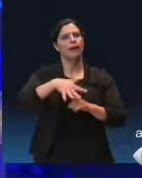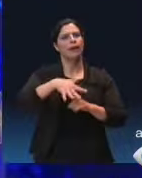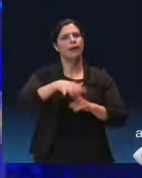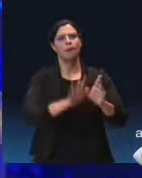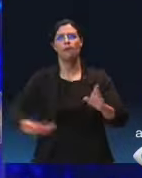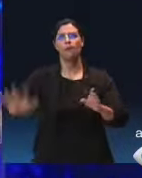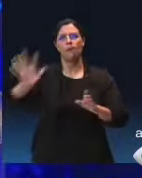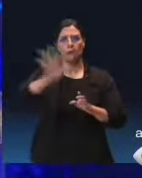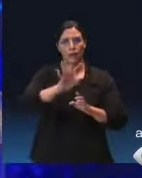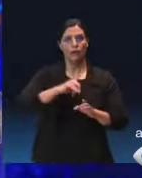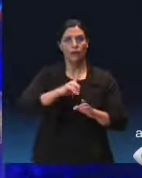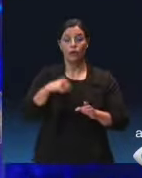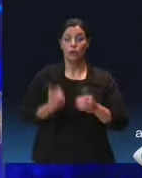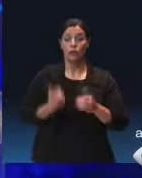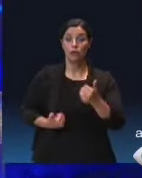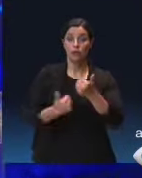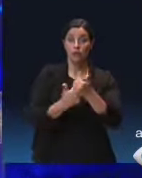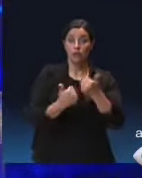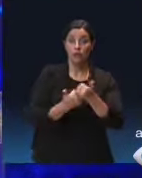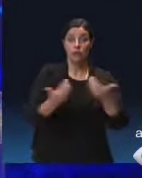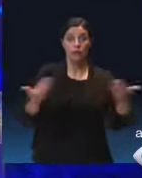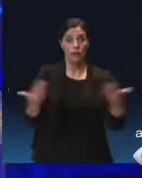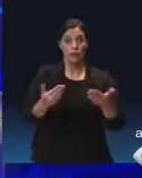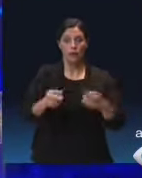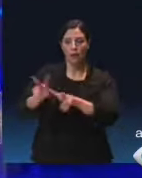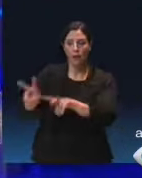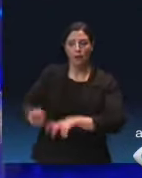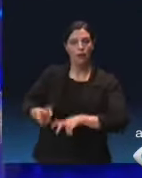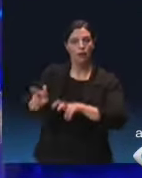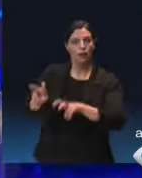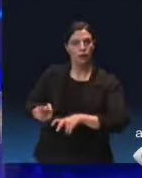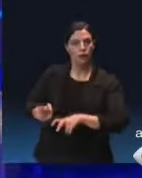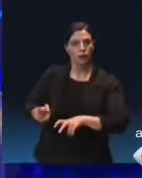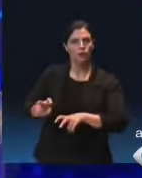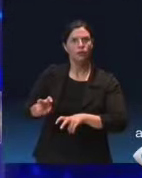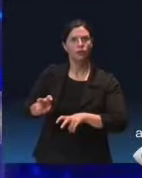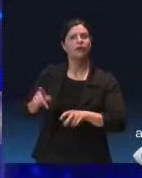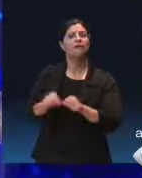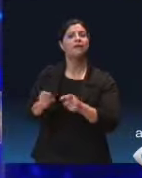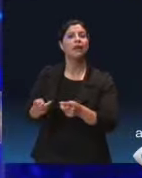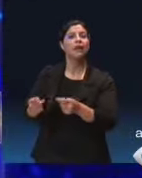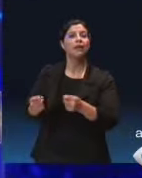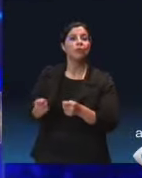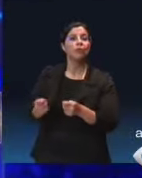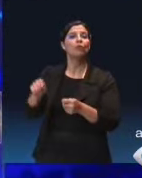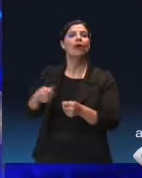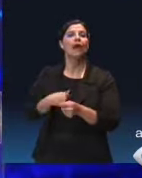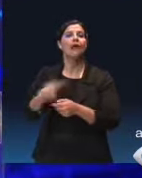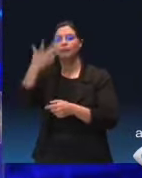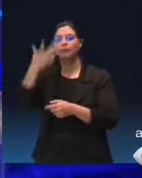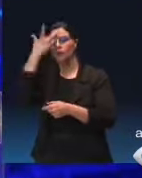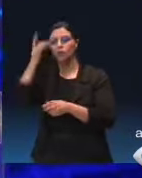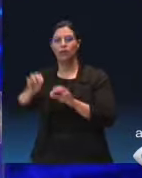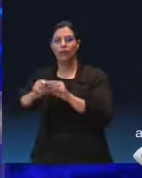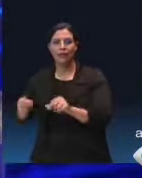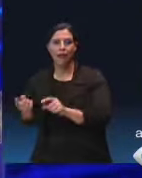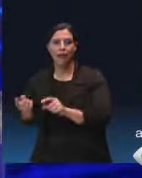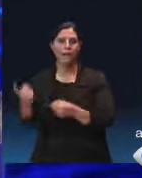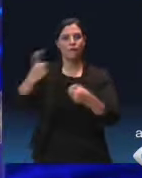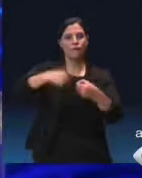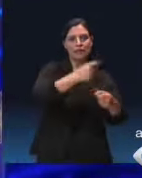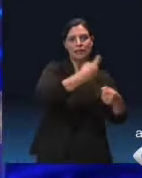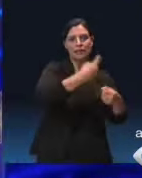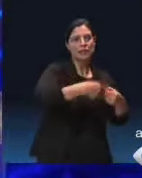inteiro. O nosso apoio à agricultura conteve o êxodo rural. Tudo isso acabou.